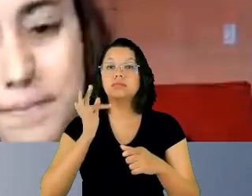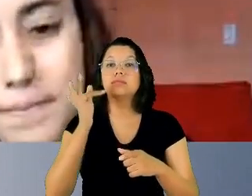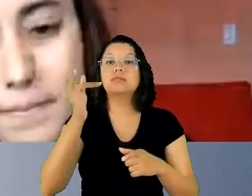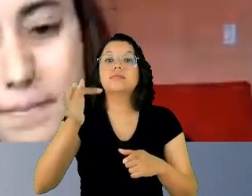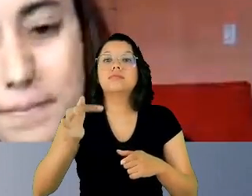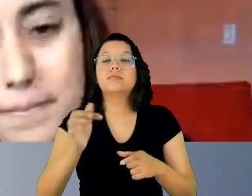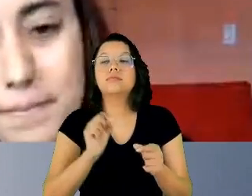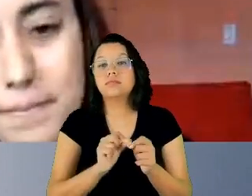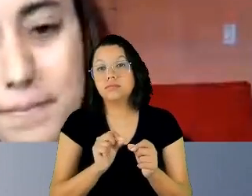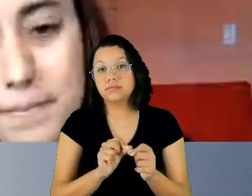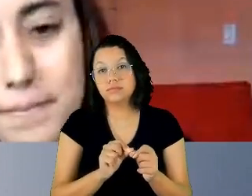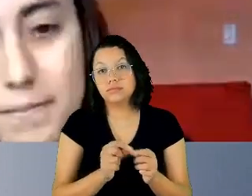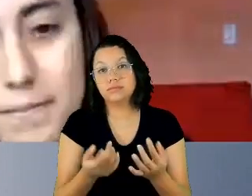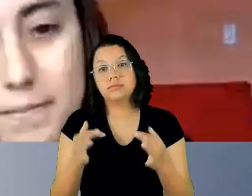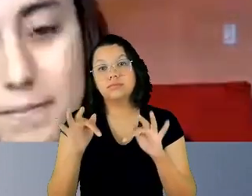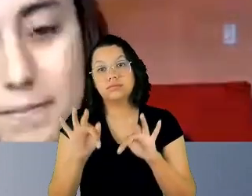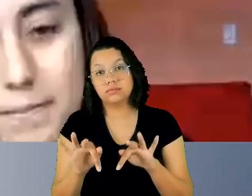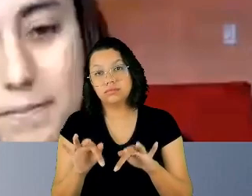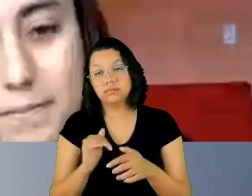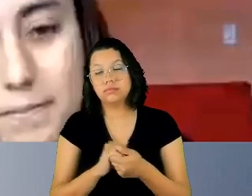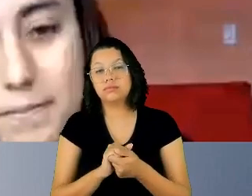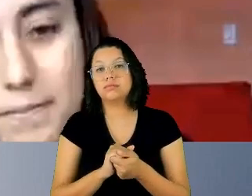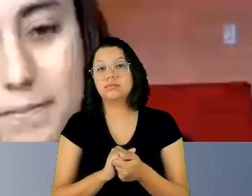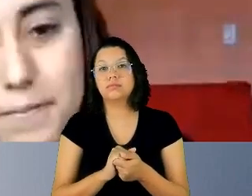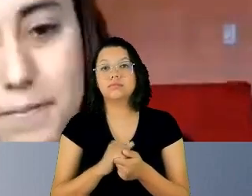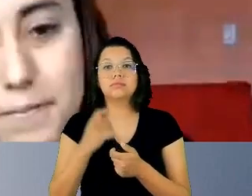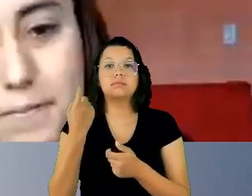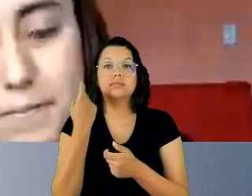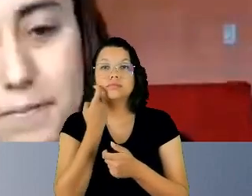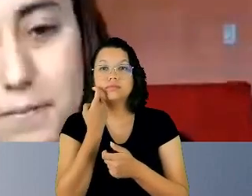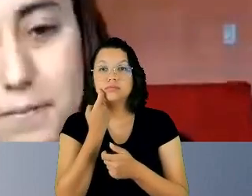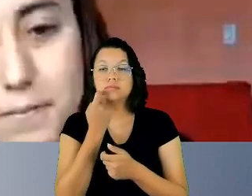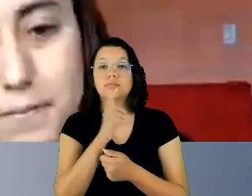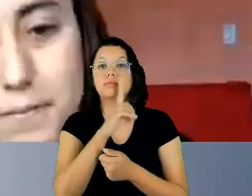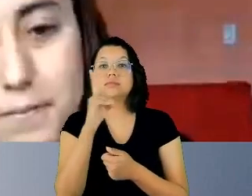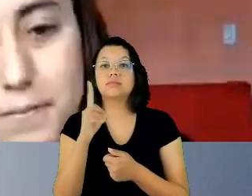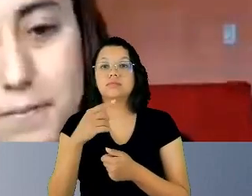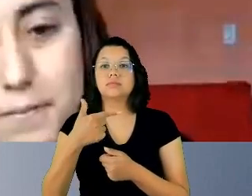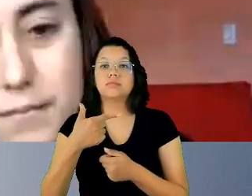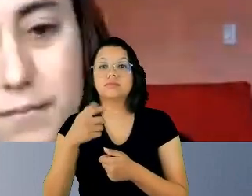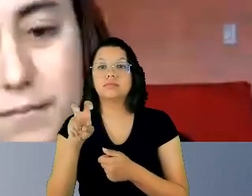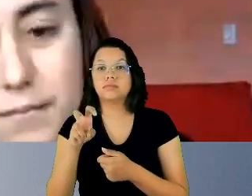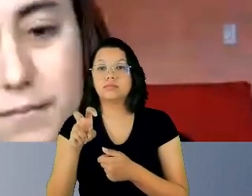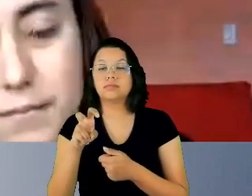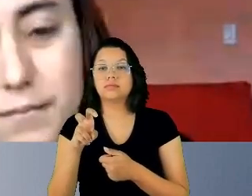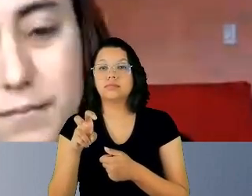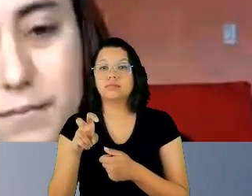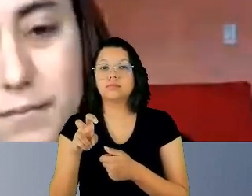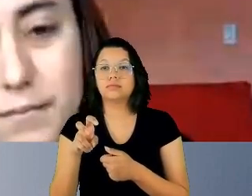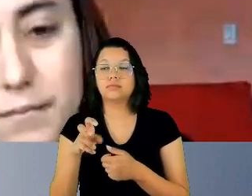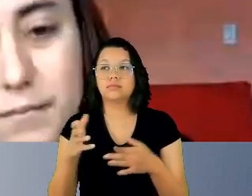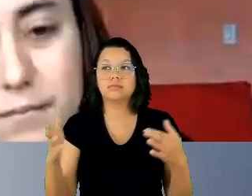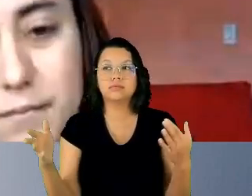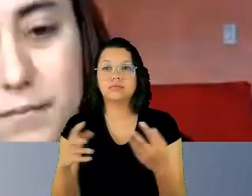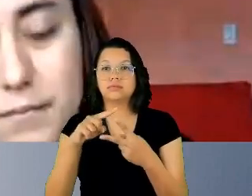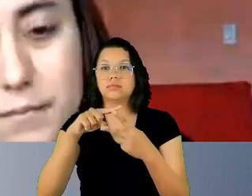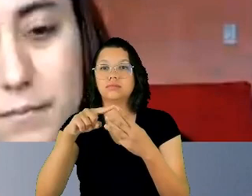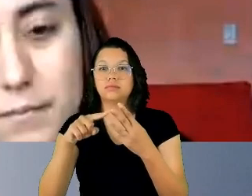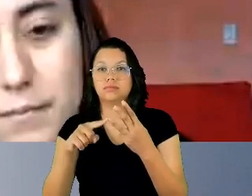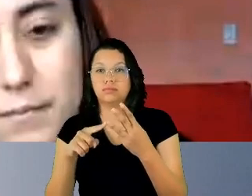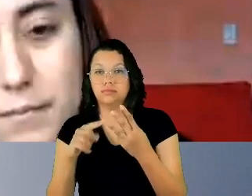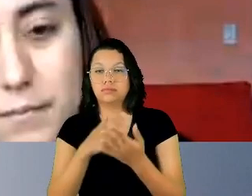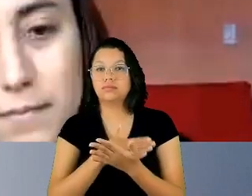na sexta-feira, dia 25, nesses três dias iniciais,